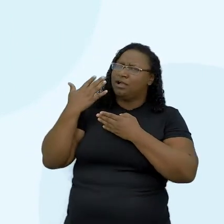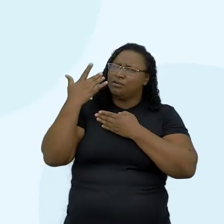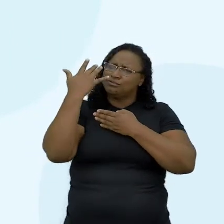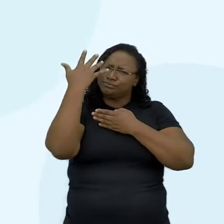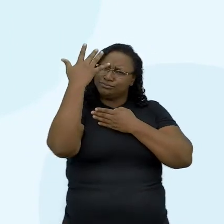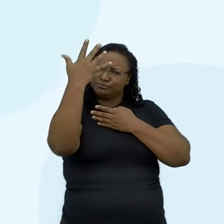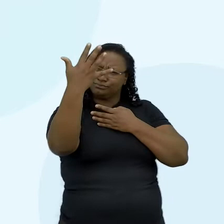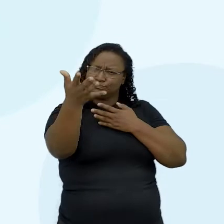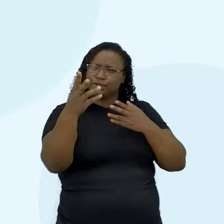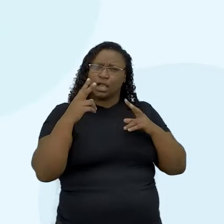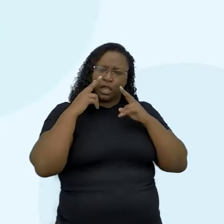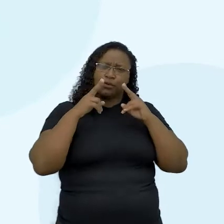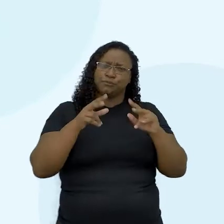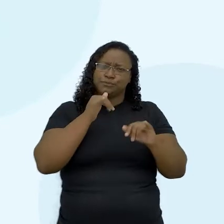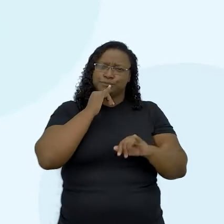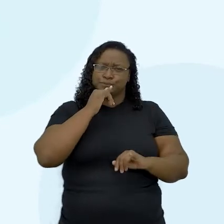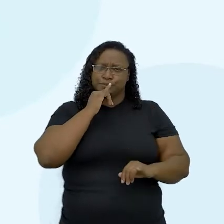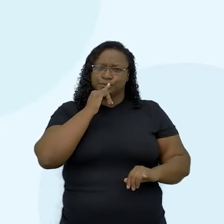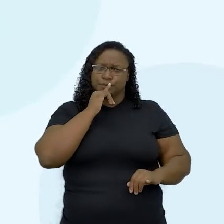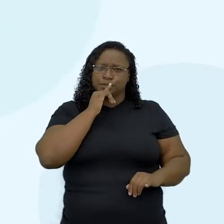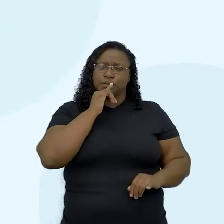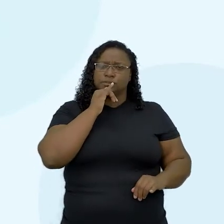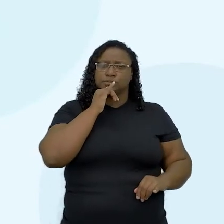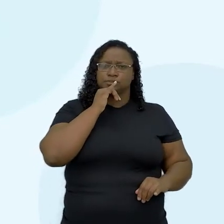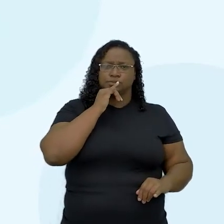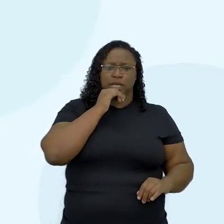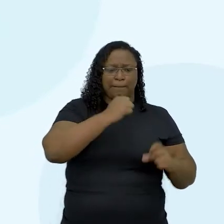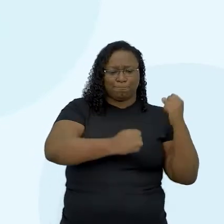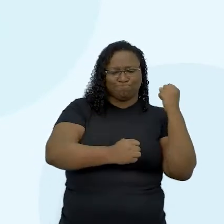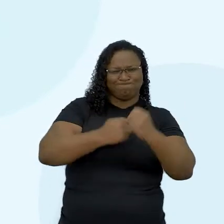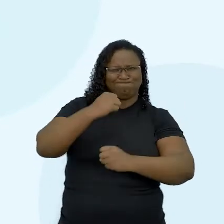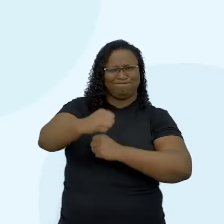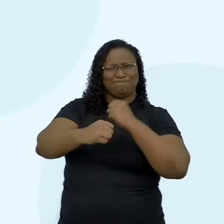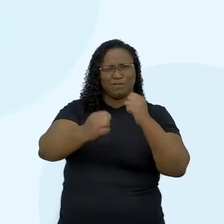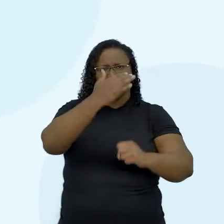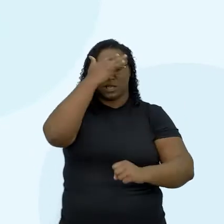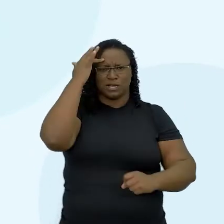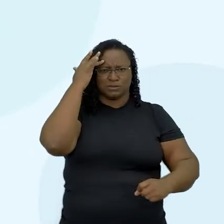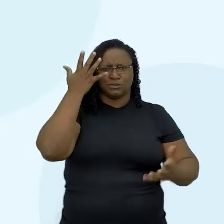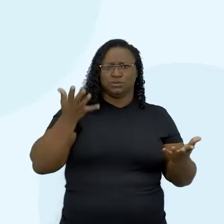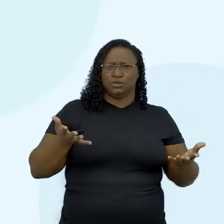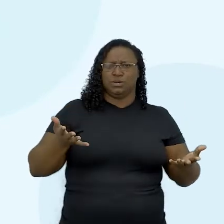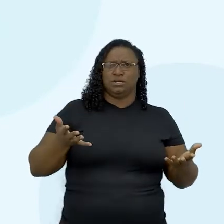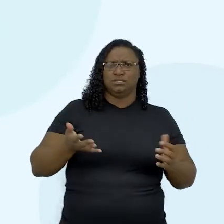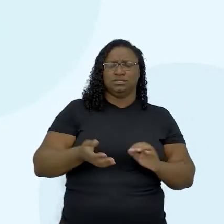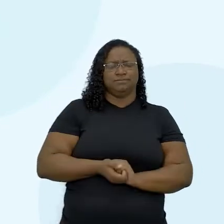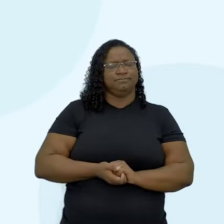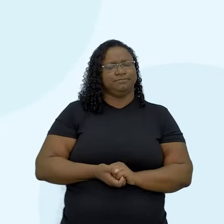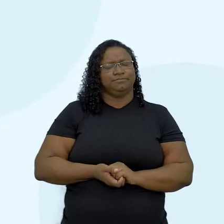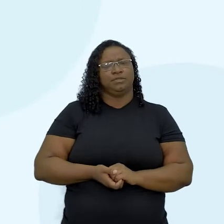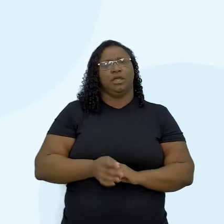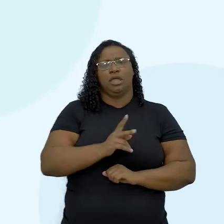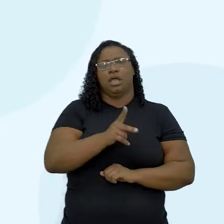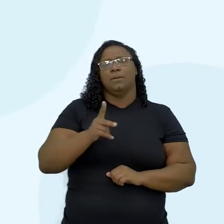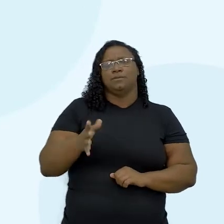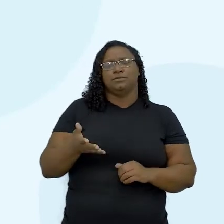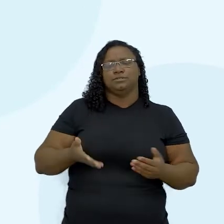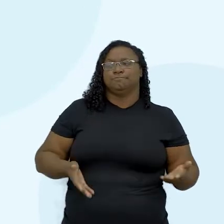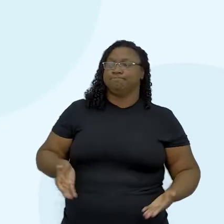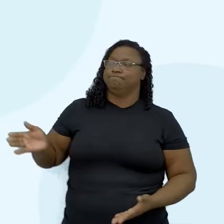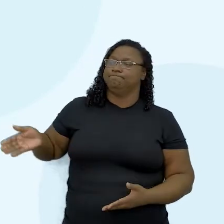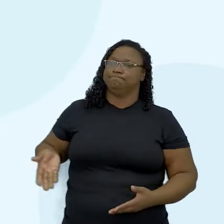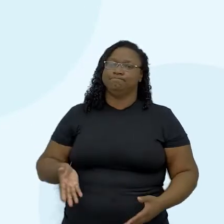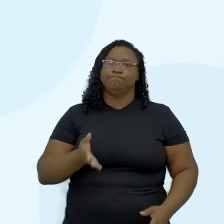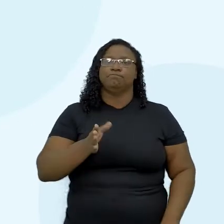aqui, do exemplo do nazismo no holocausto na Alemanha, o professor Um Bembo traz para a gente